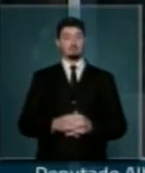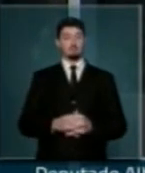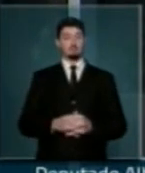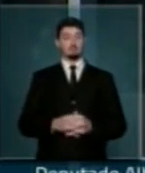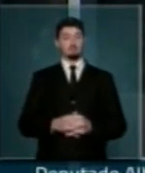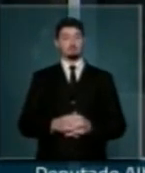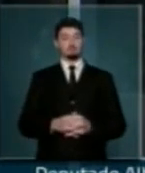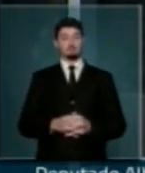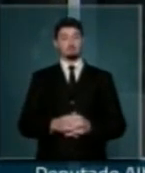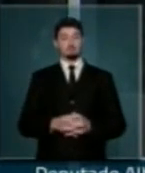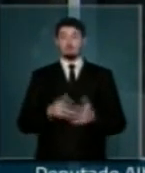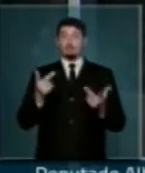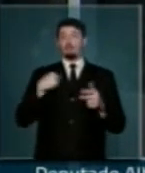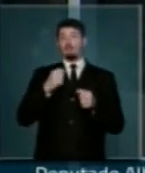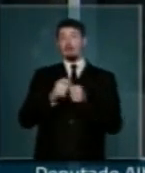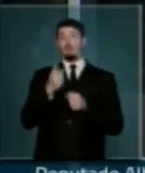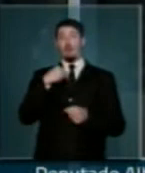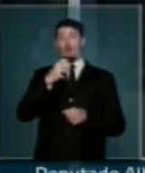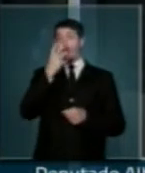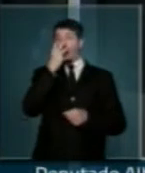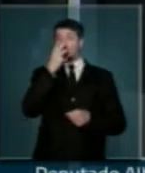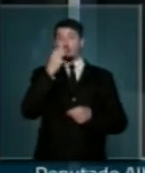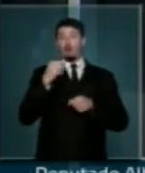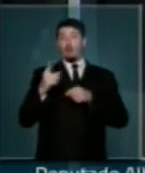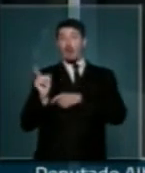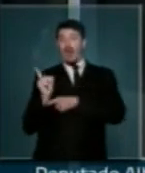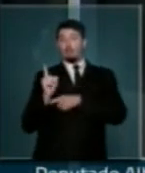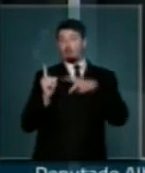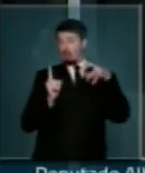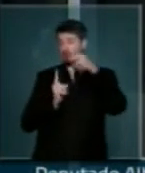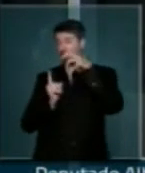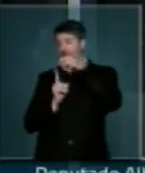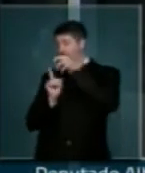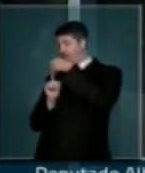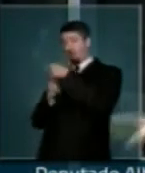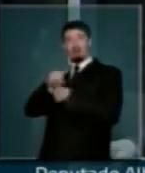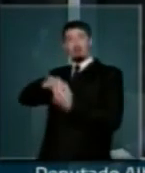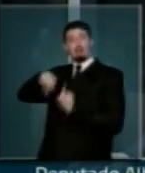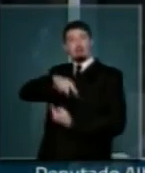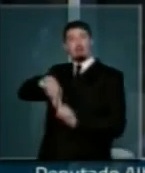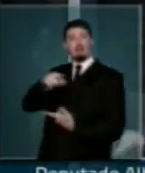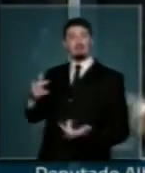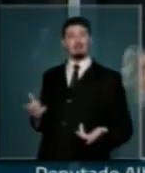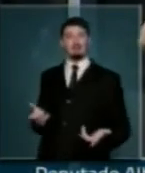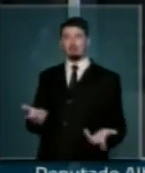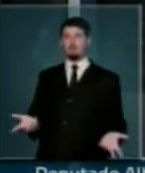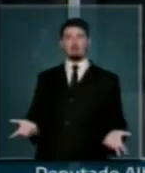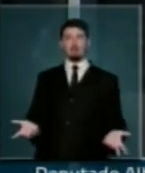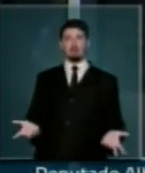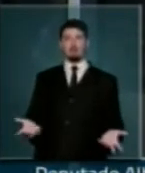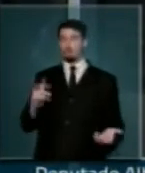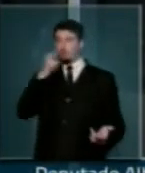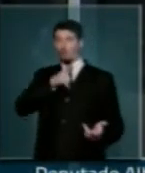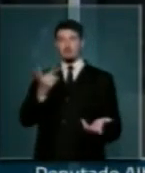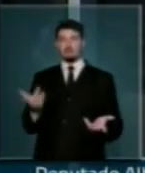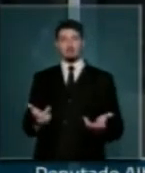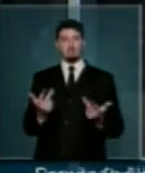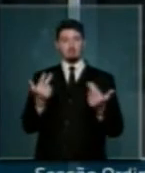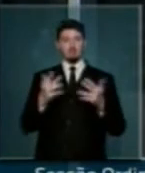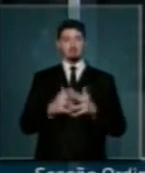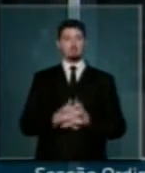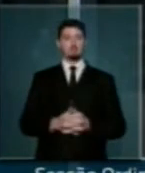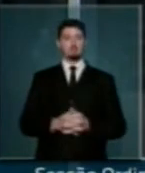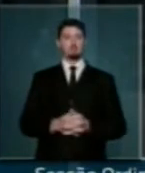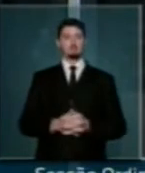ficar correndo que nem o cachorro atrás do rabo e não achamos nunca esse rabo. Deputado Alberto Moral, uma parte a vossa